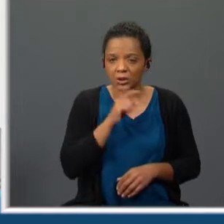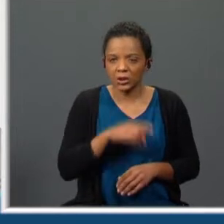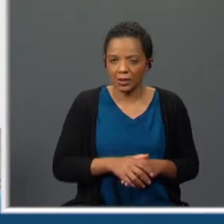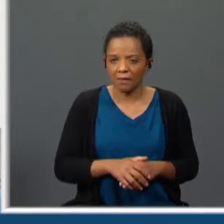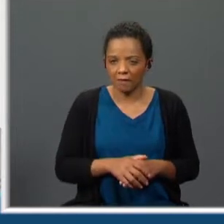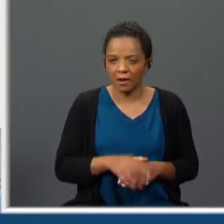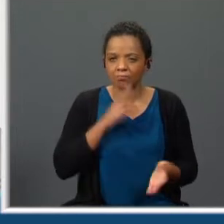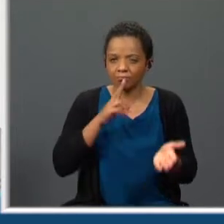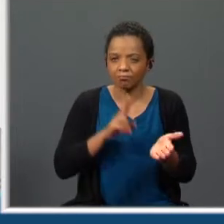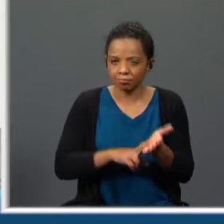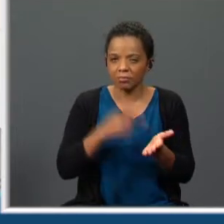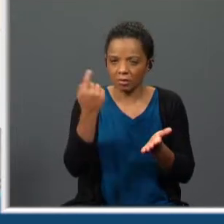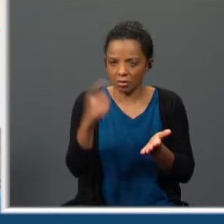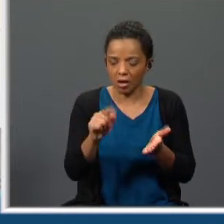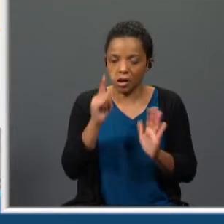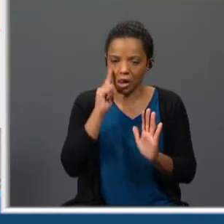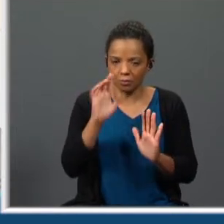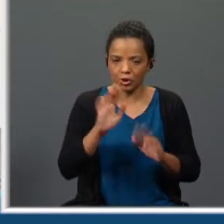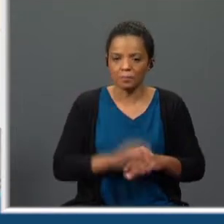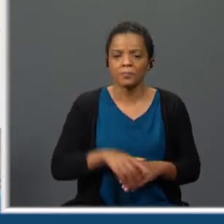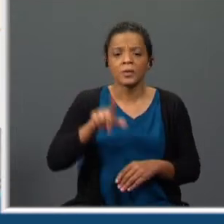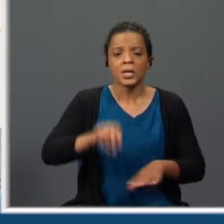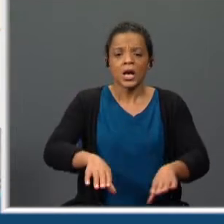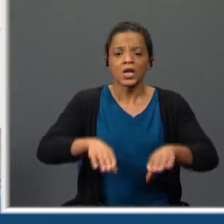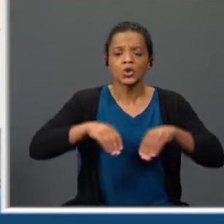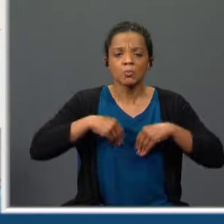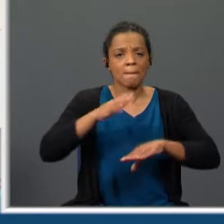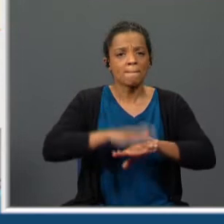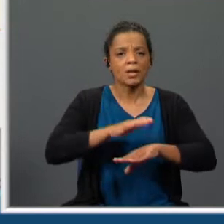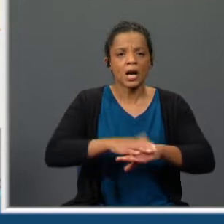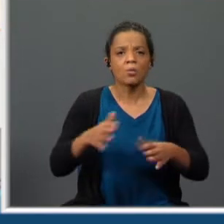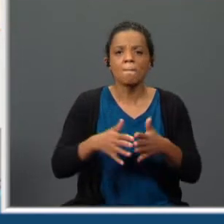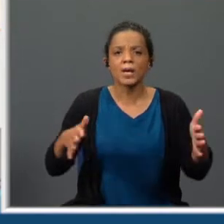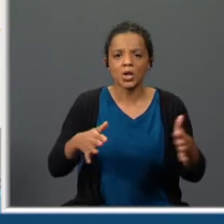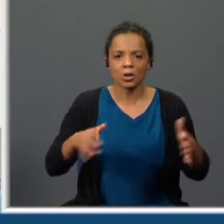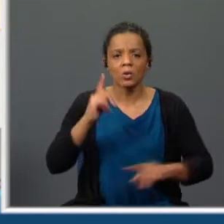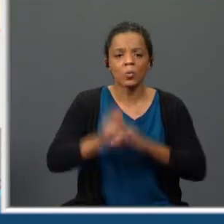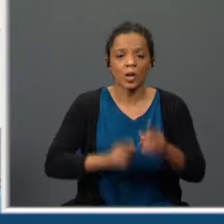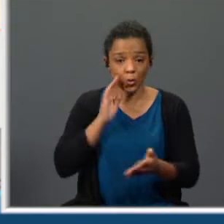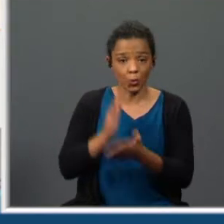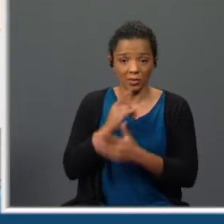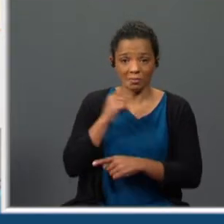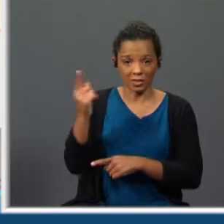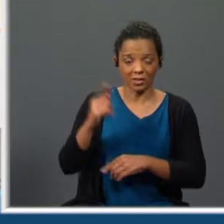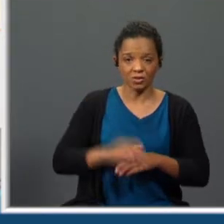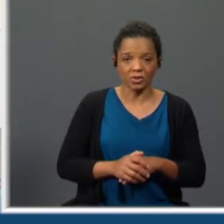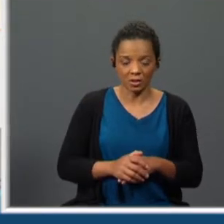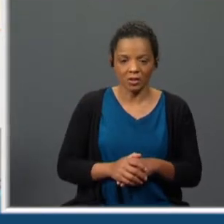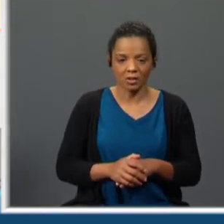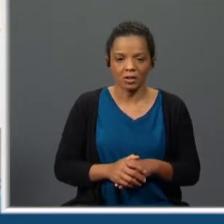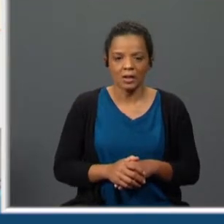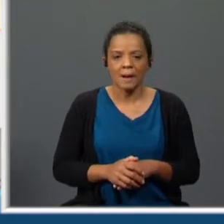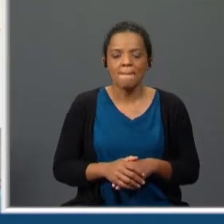alguma razão para isso e assume o seu maior pecado que qual é? O último que ela diz a maior